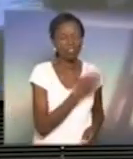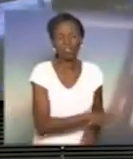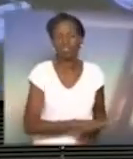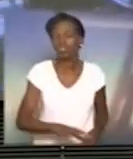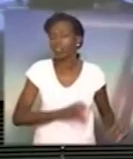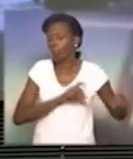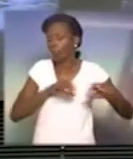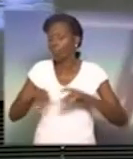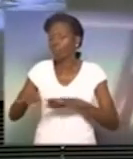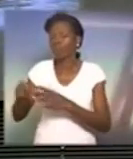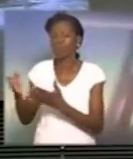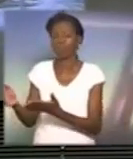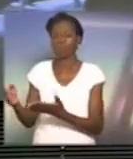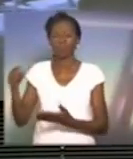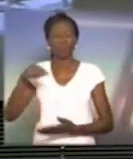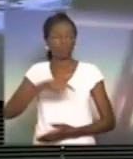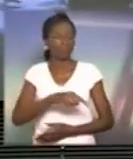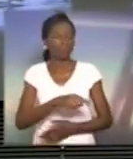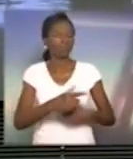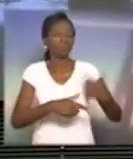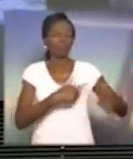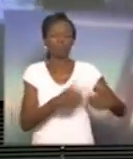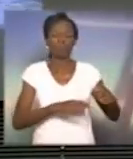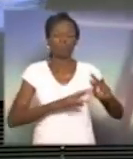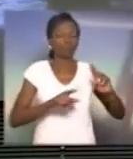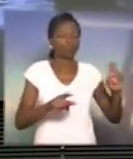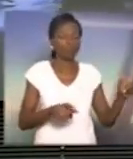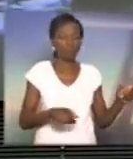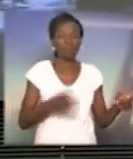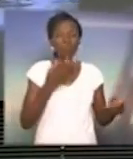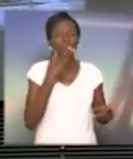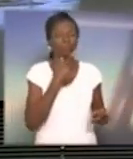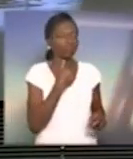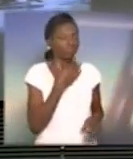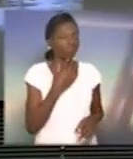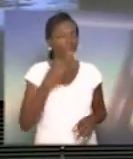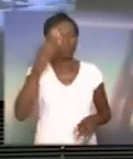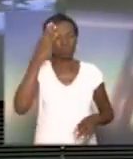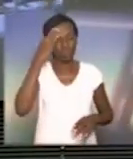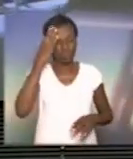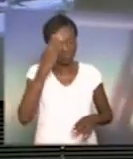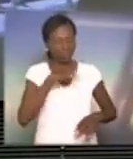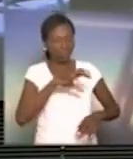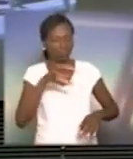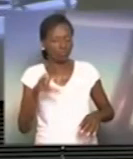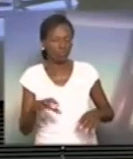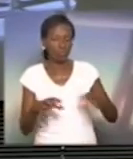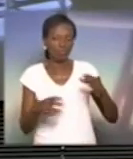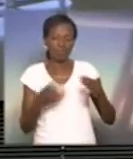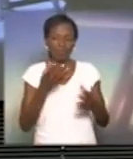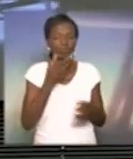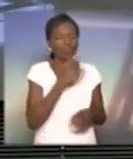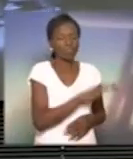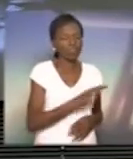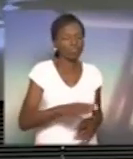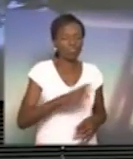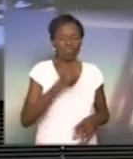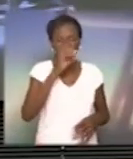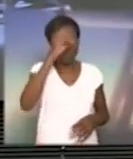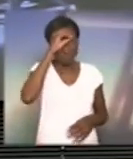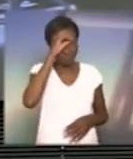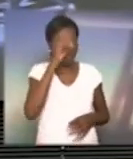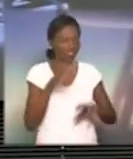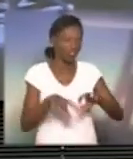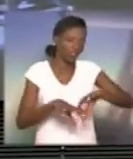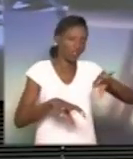aqui eles têm um trabalho diferencial, onde eles pegam as crianças que sabem, as que não sabem, eles têm um trabalho incisivo,